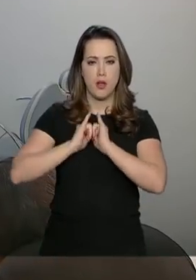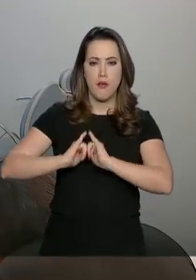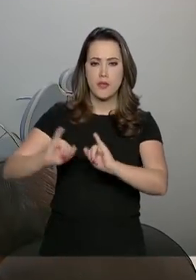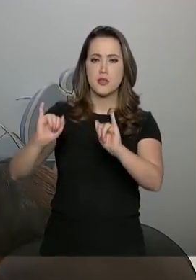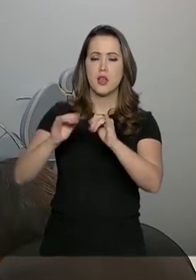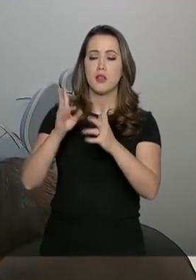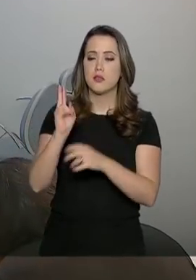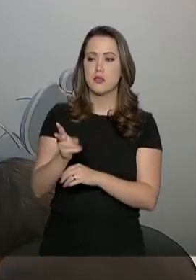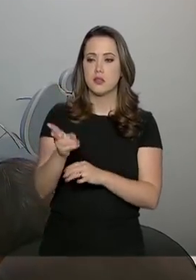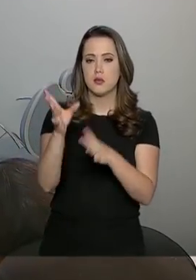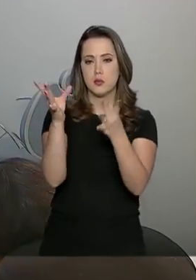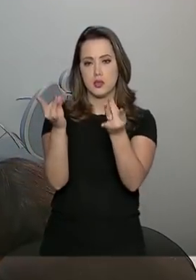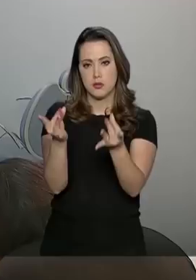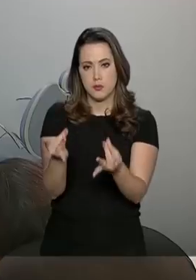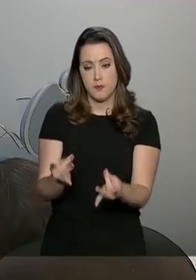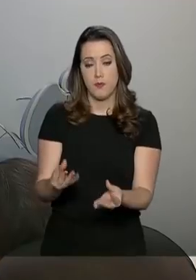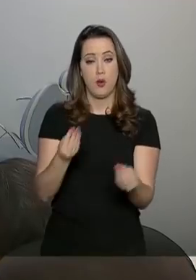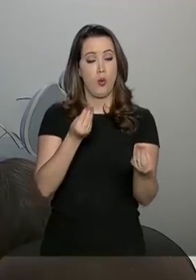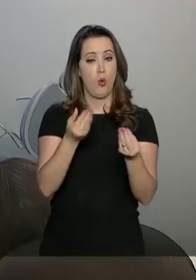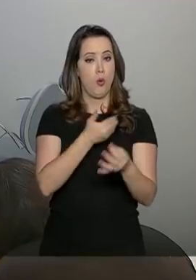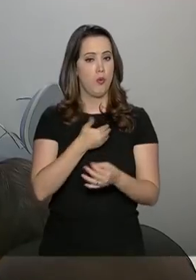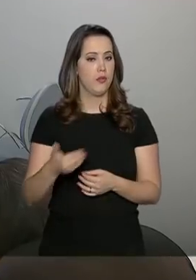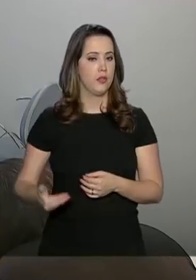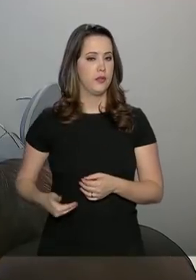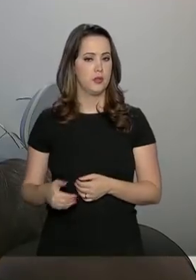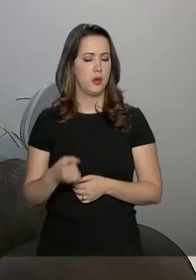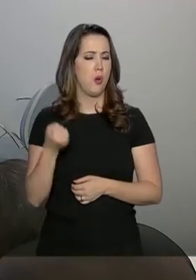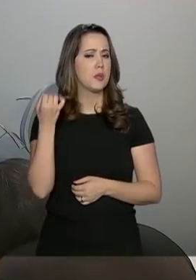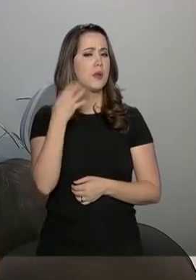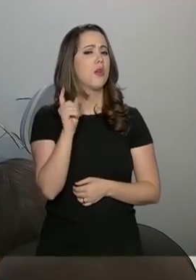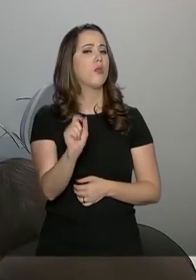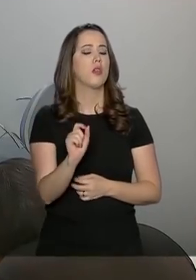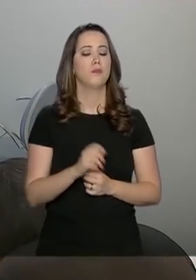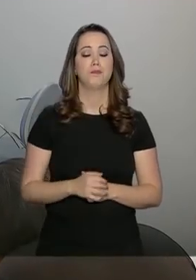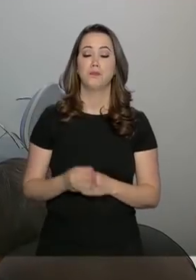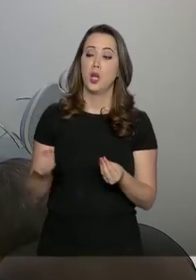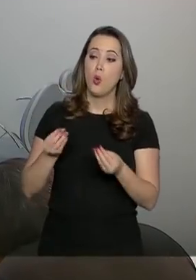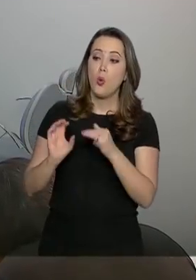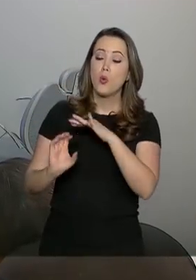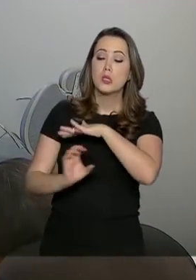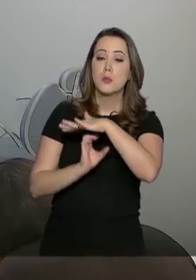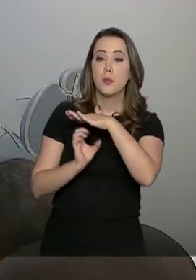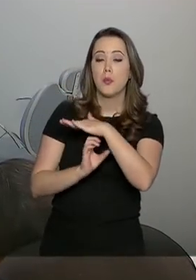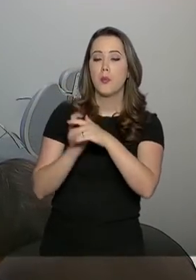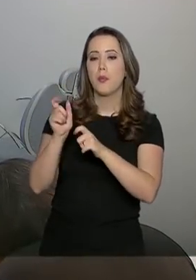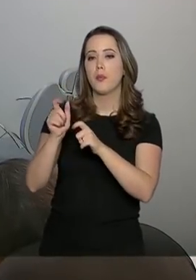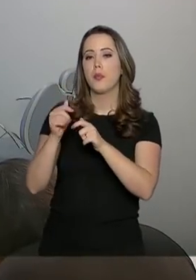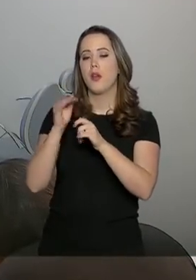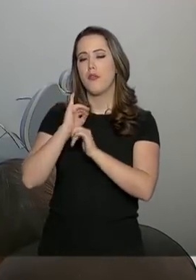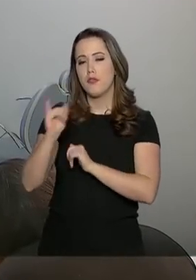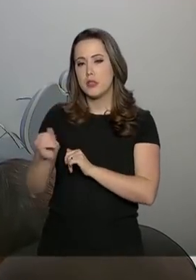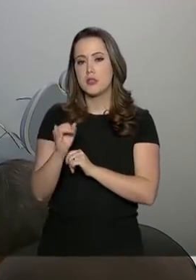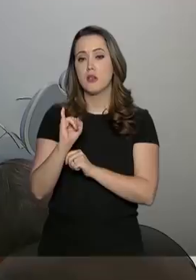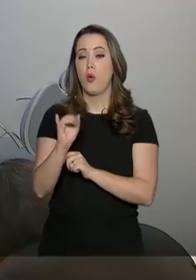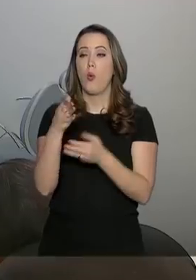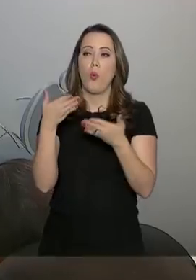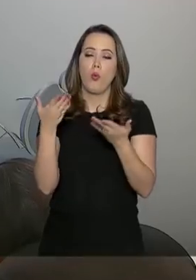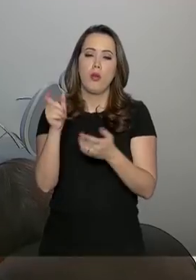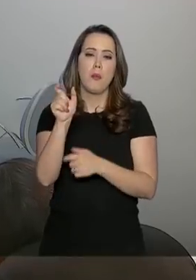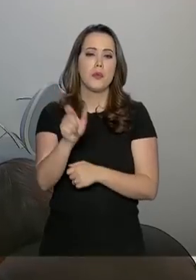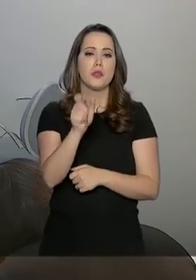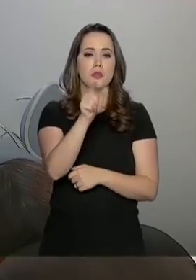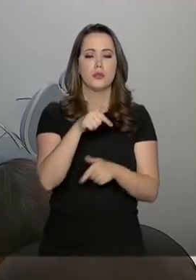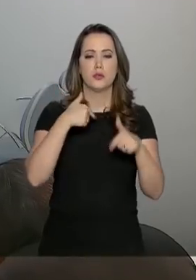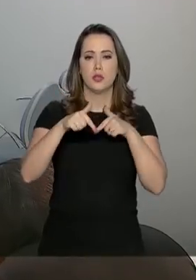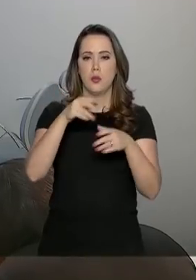informações detalhadas ao governo federal sobre os empregadores e trabalhadores formais. Os dados declarados